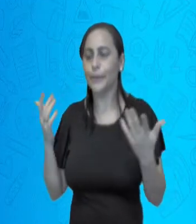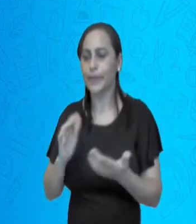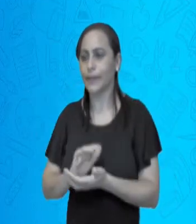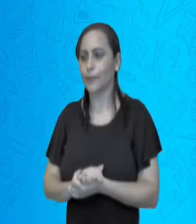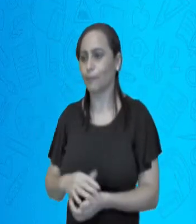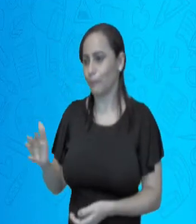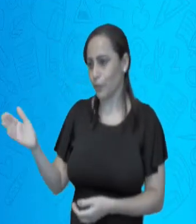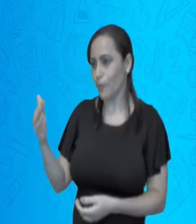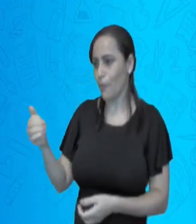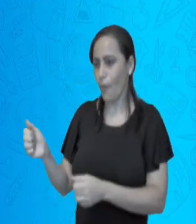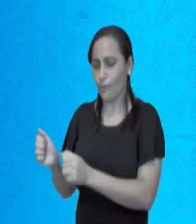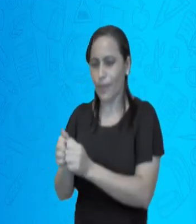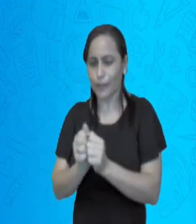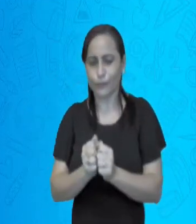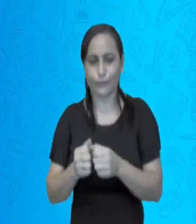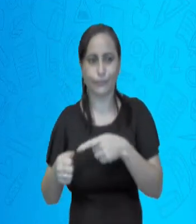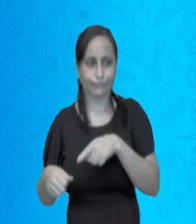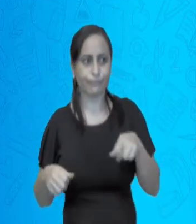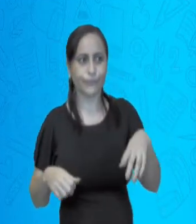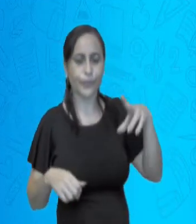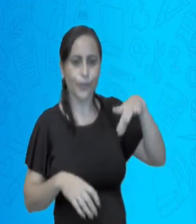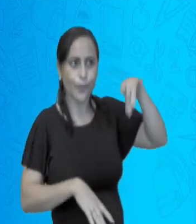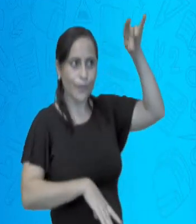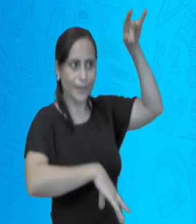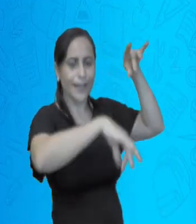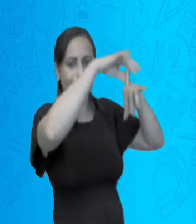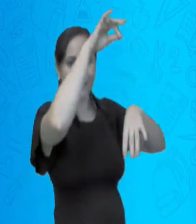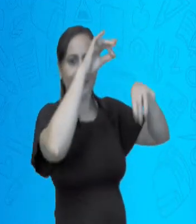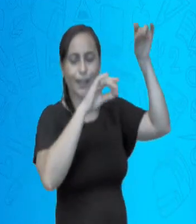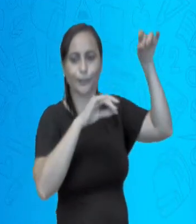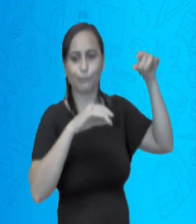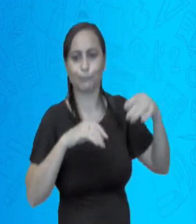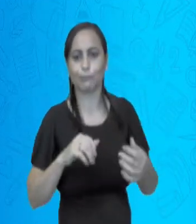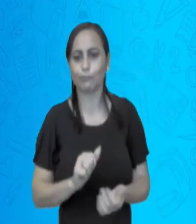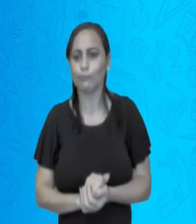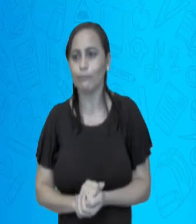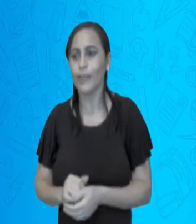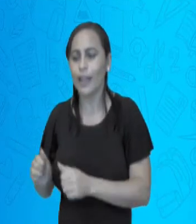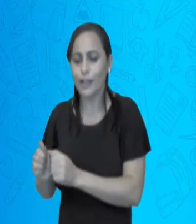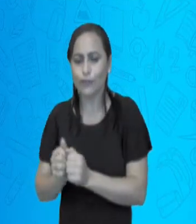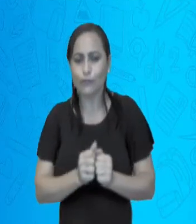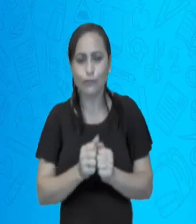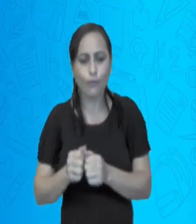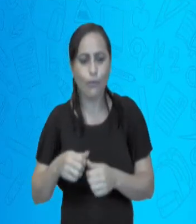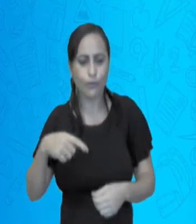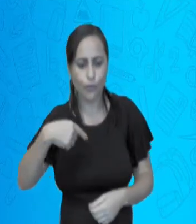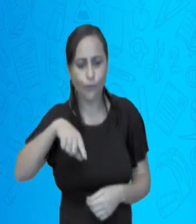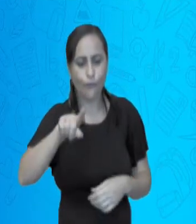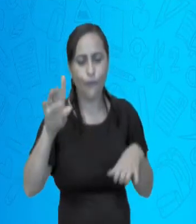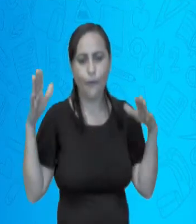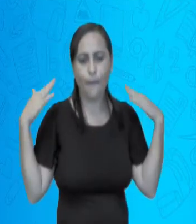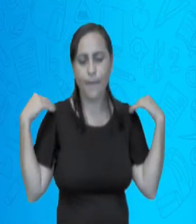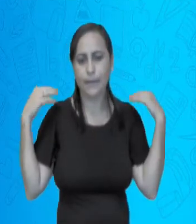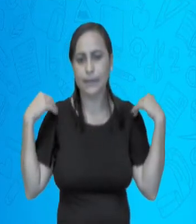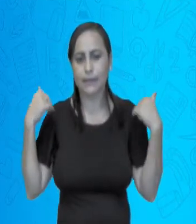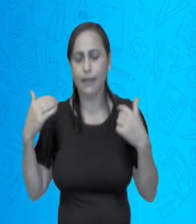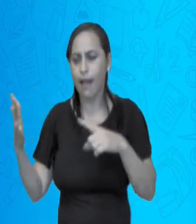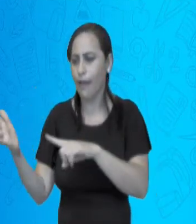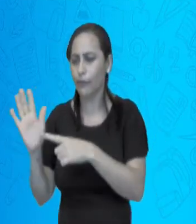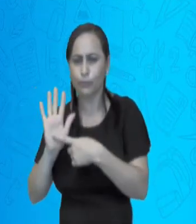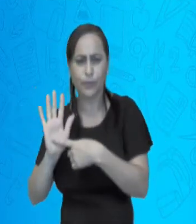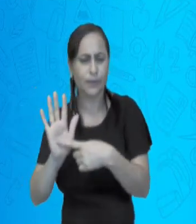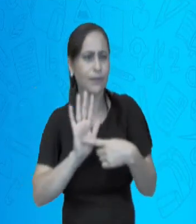Chegando ao castelo, ele logo, claro, quis mostrar para ela todos os seus tesouros, todas as belezas do